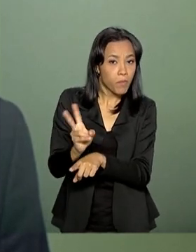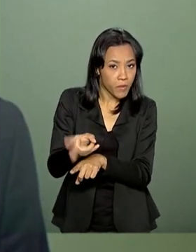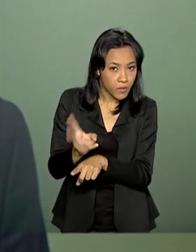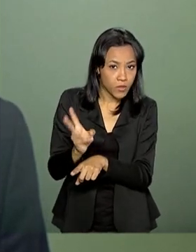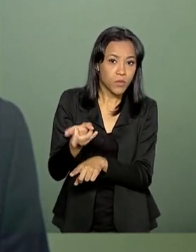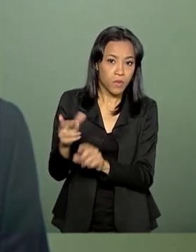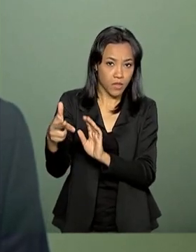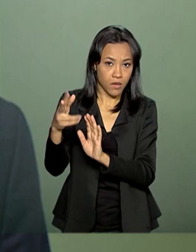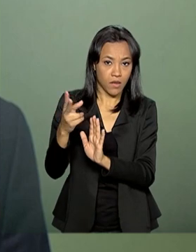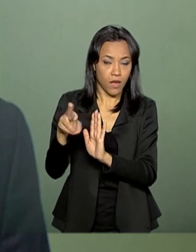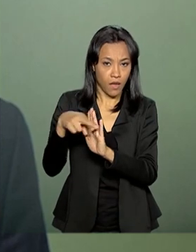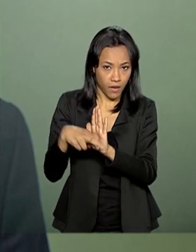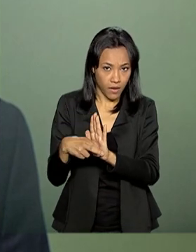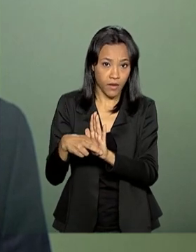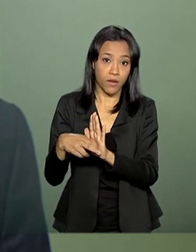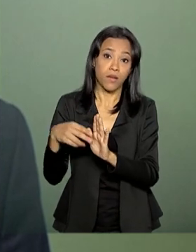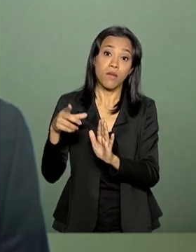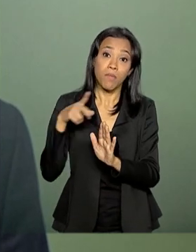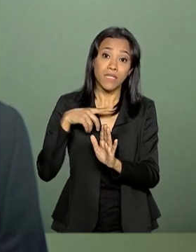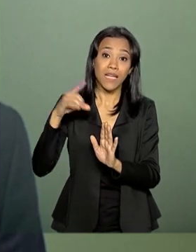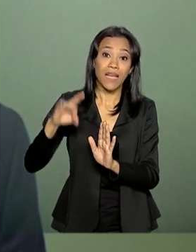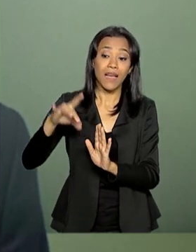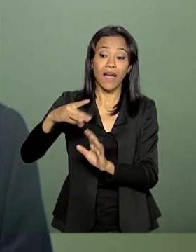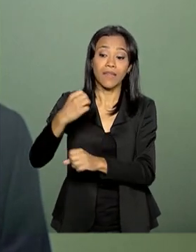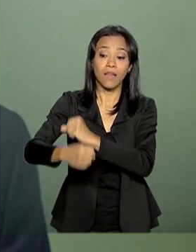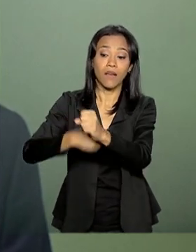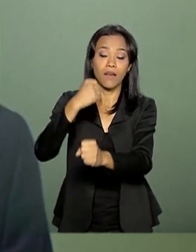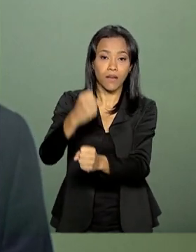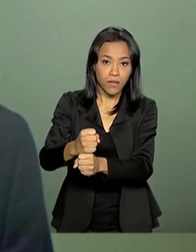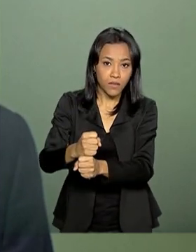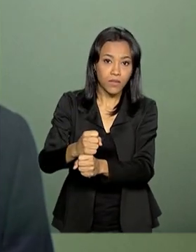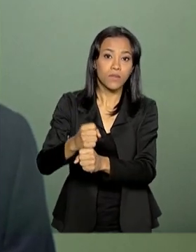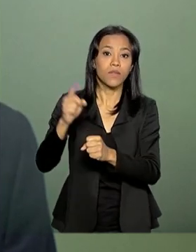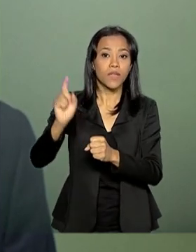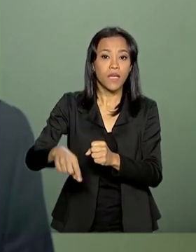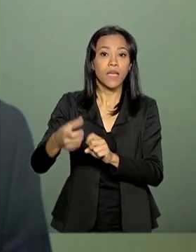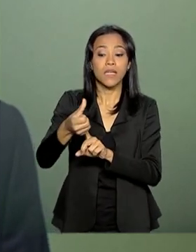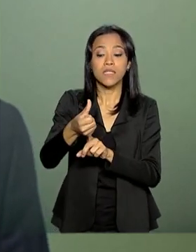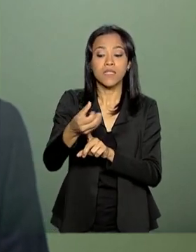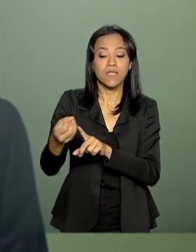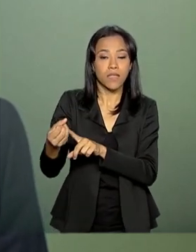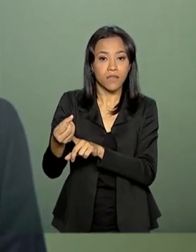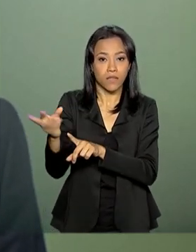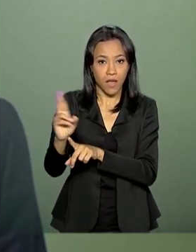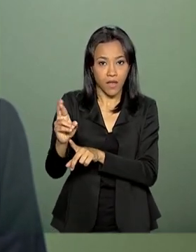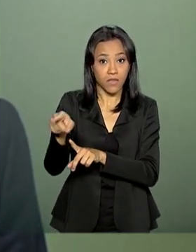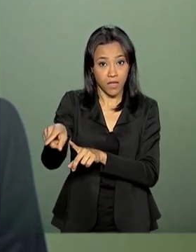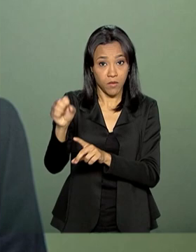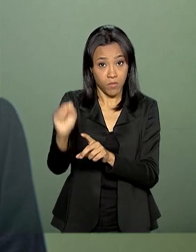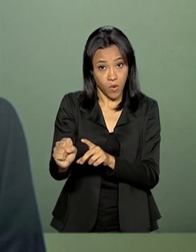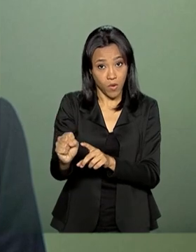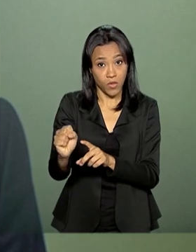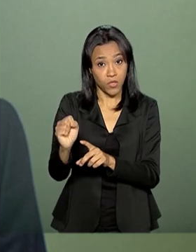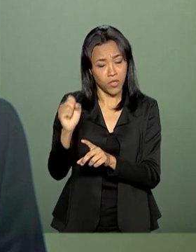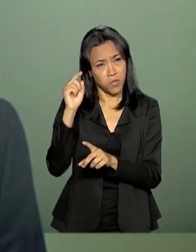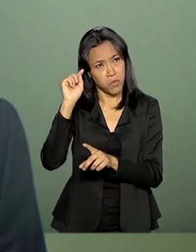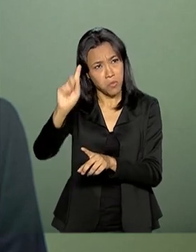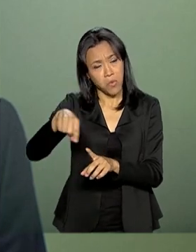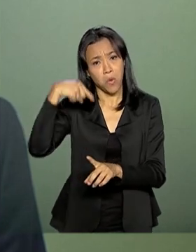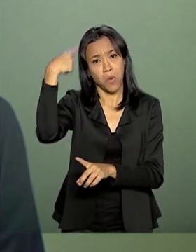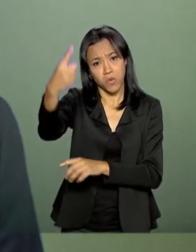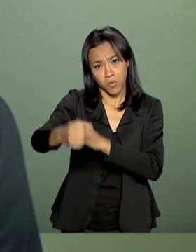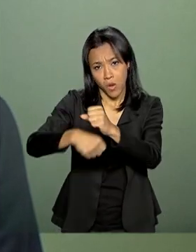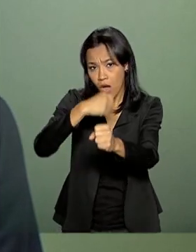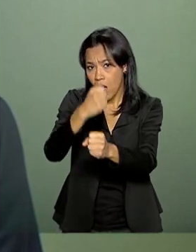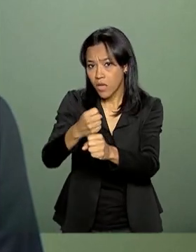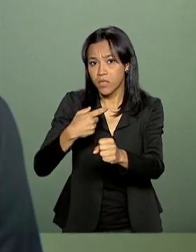sistemática, só que há um mínimo anual que tem que ser atingido, que é esse mínimo de R$ 600,00, que ele poderá, inclusive, no ano seguinte, se ele não